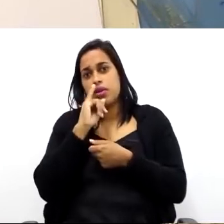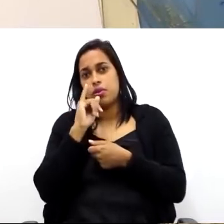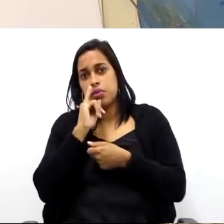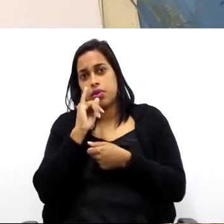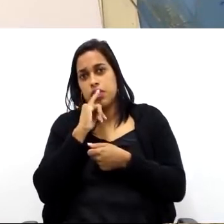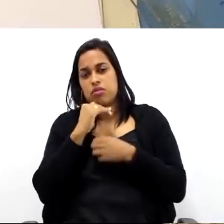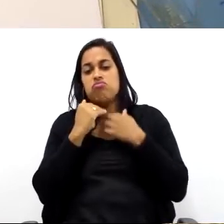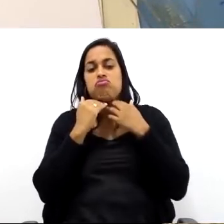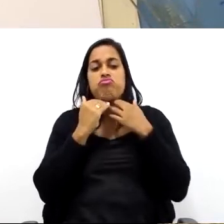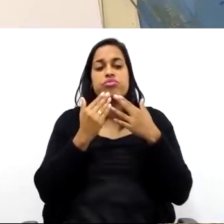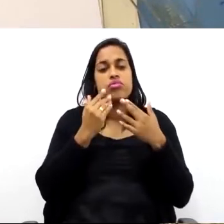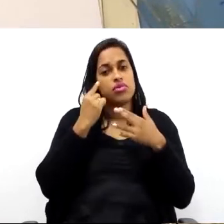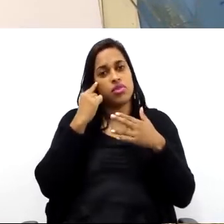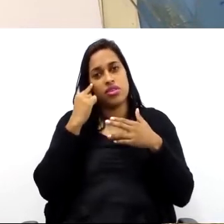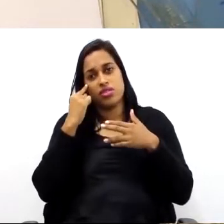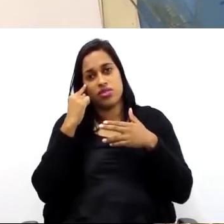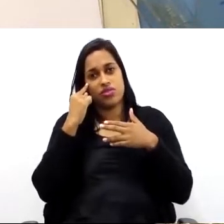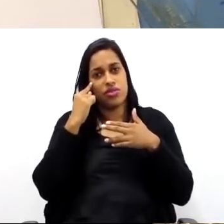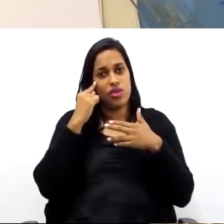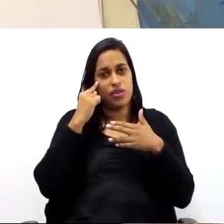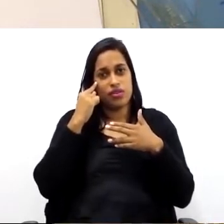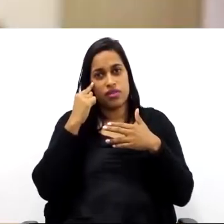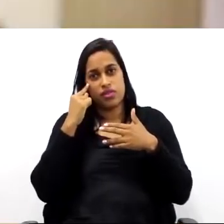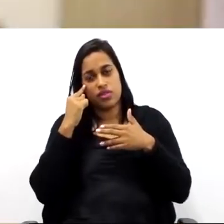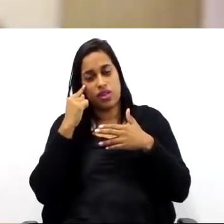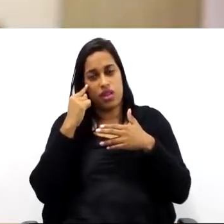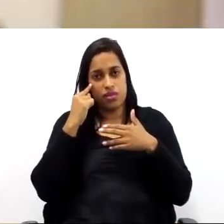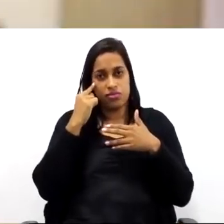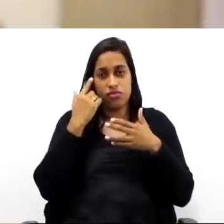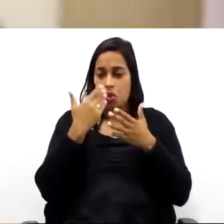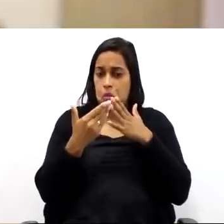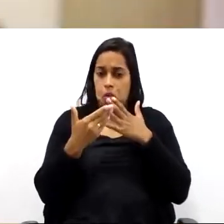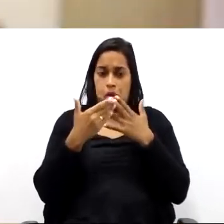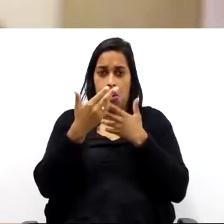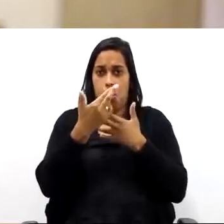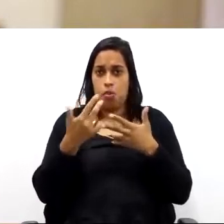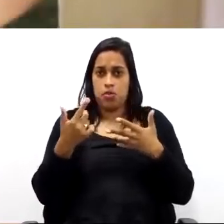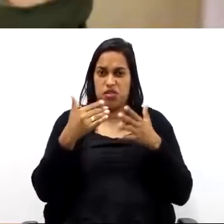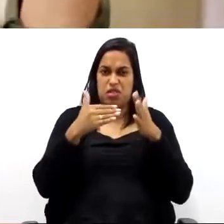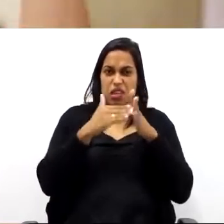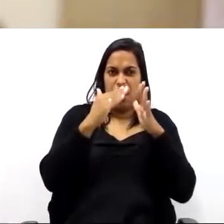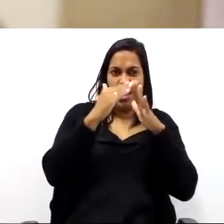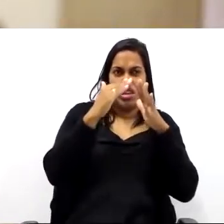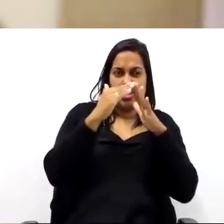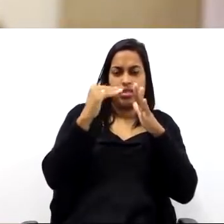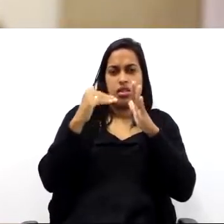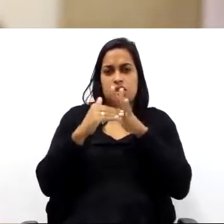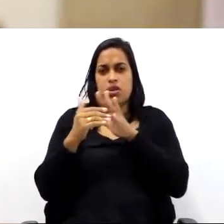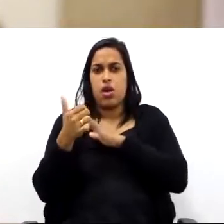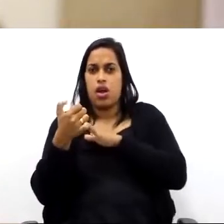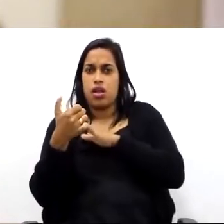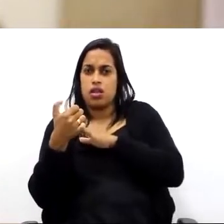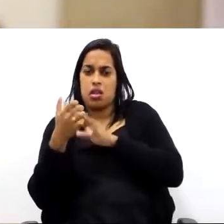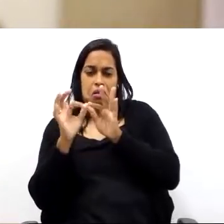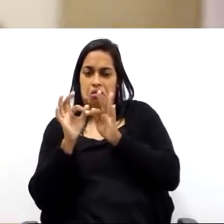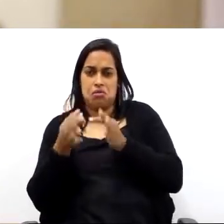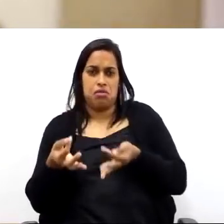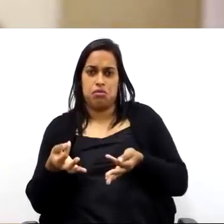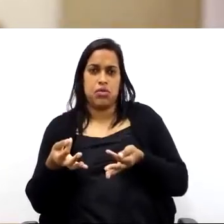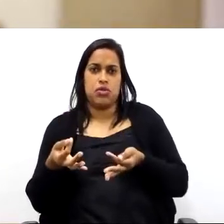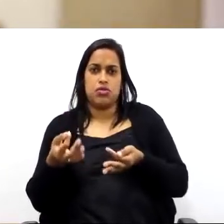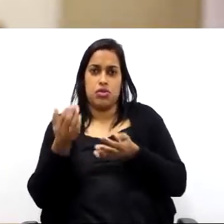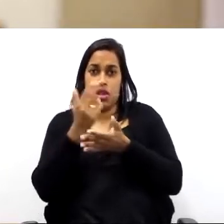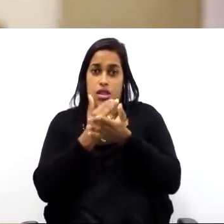margem para nenhum tipo de dúvida. Então, quando você tem qualquer objeto, desde uma casa, até uma caneta, uma simples